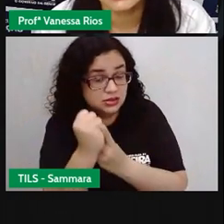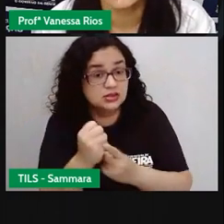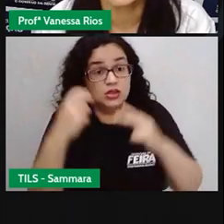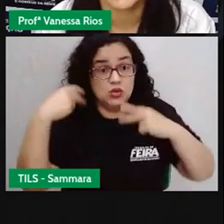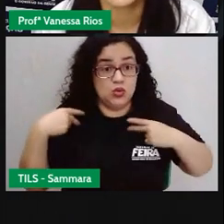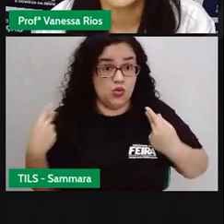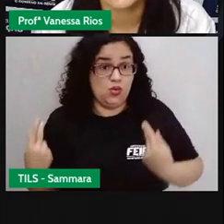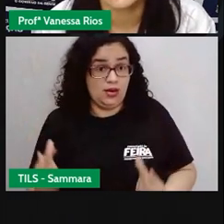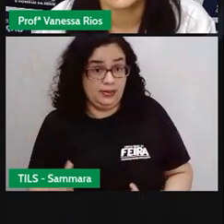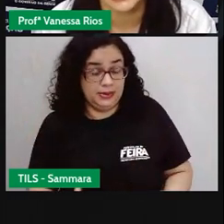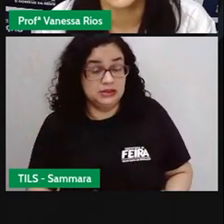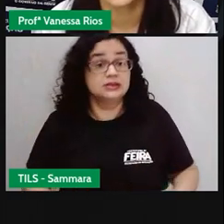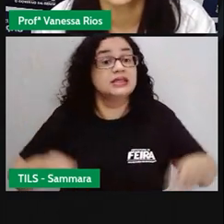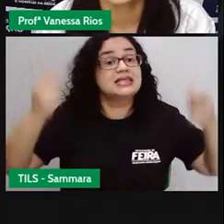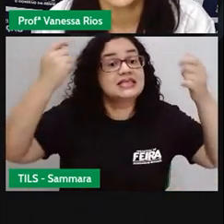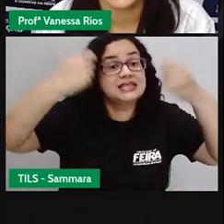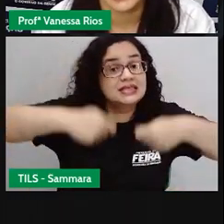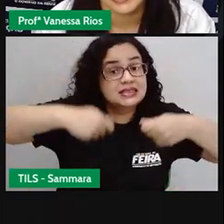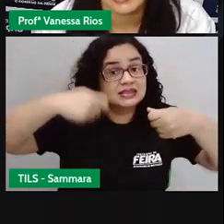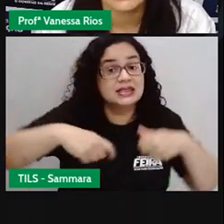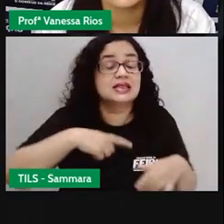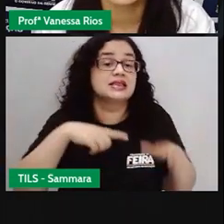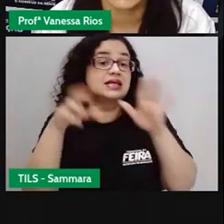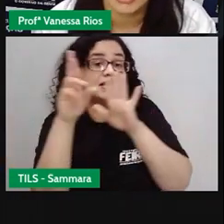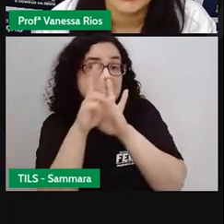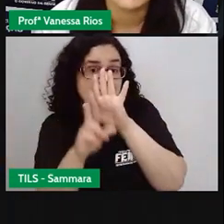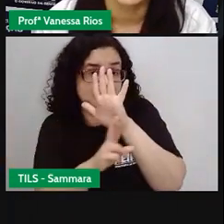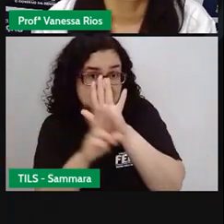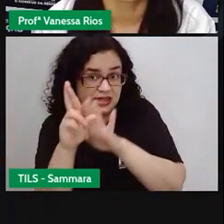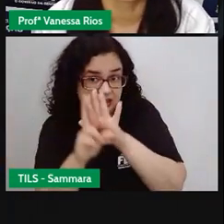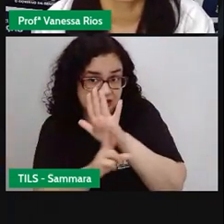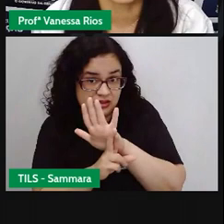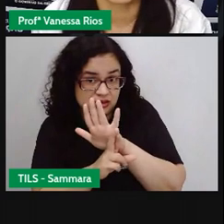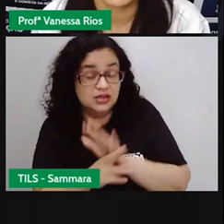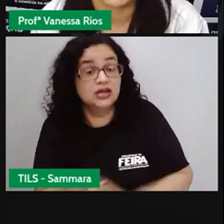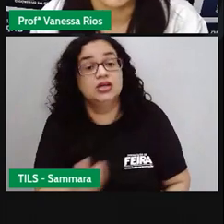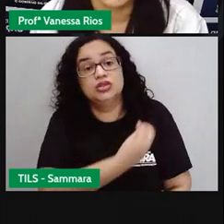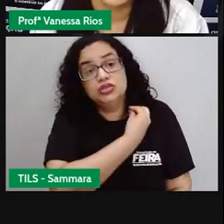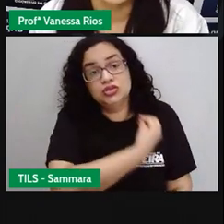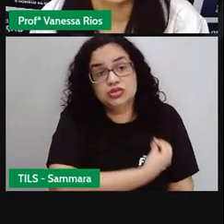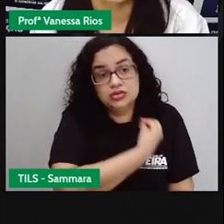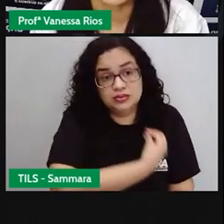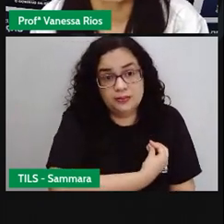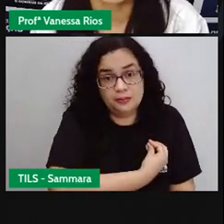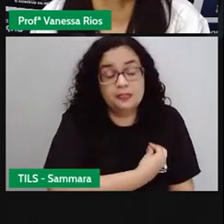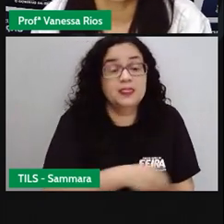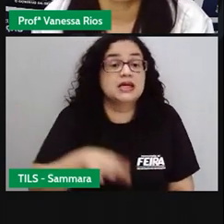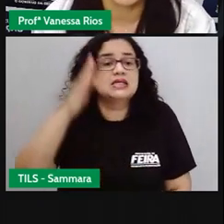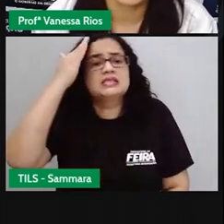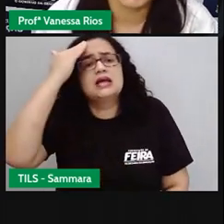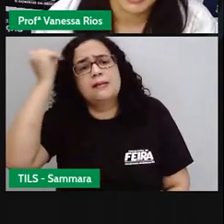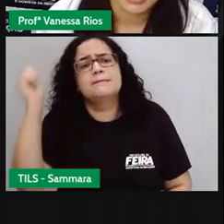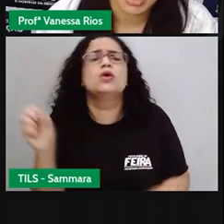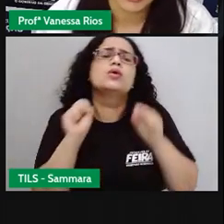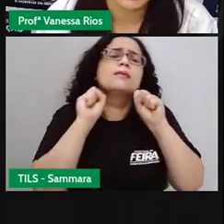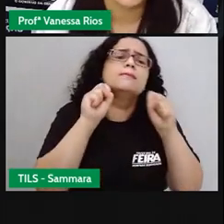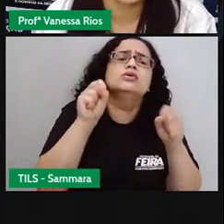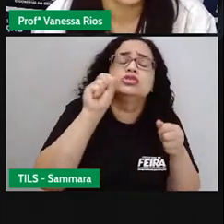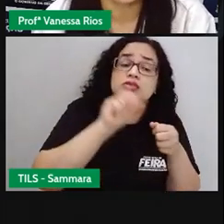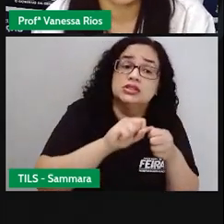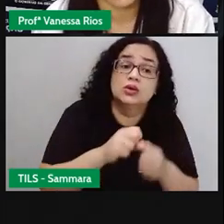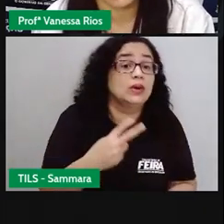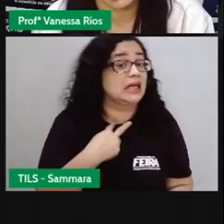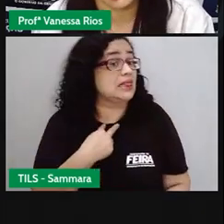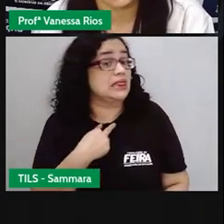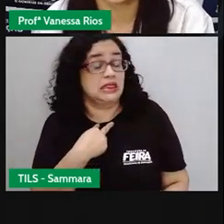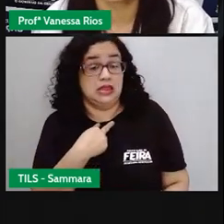humanas, houve a necessidade de criar regras e normas de convivência. Então, saber o que pode fazer e o que